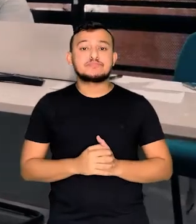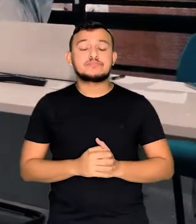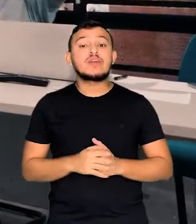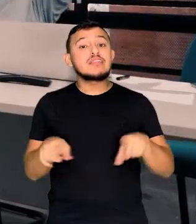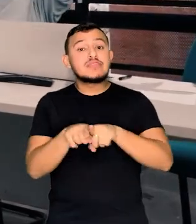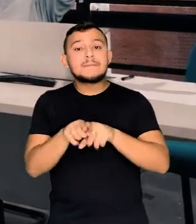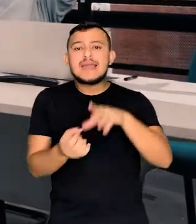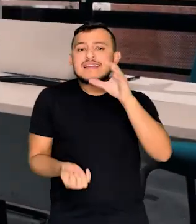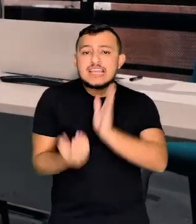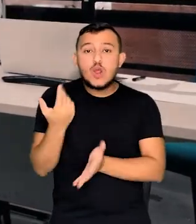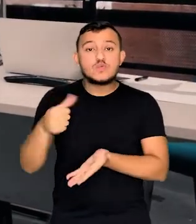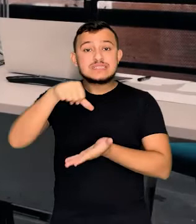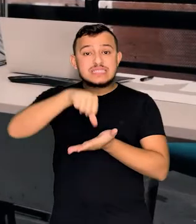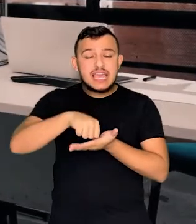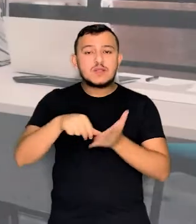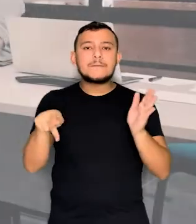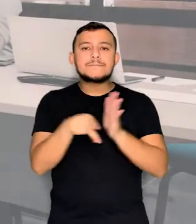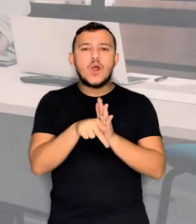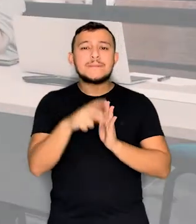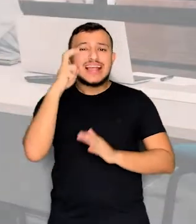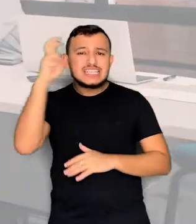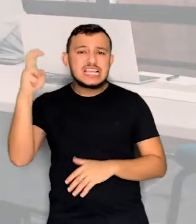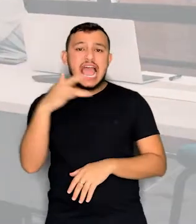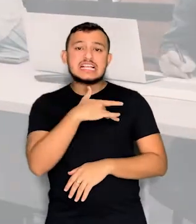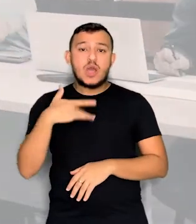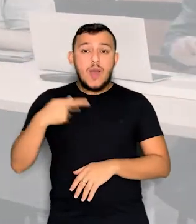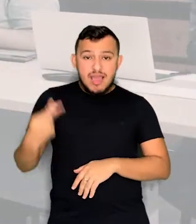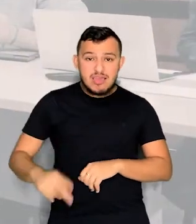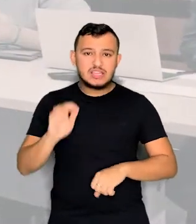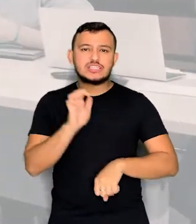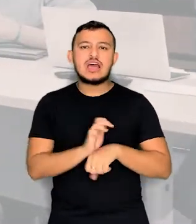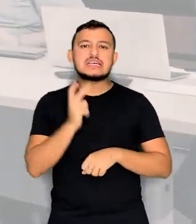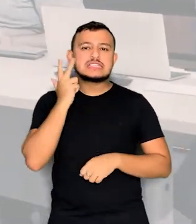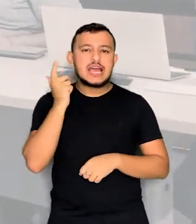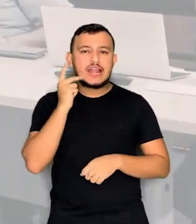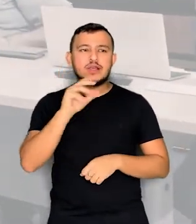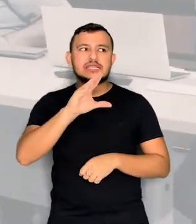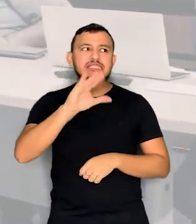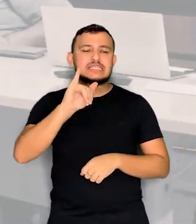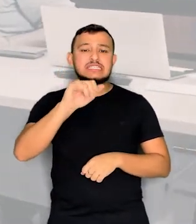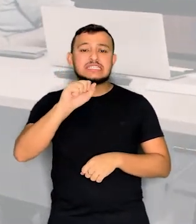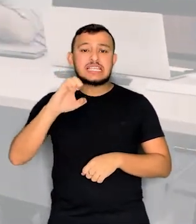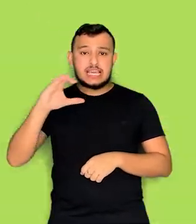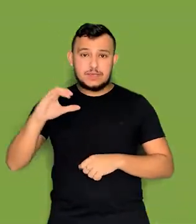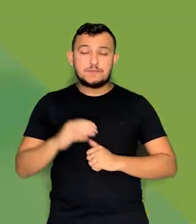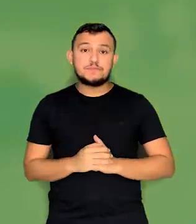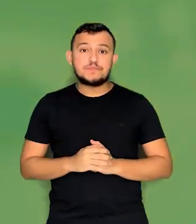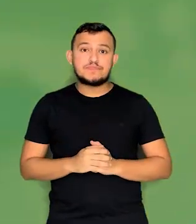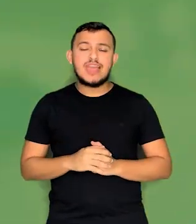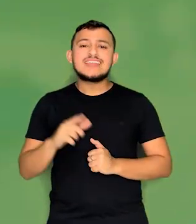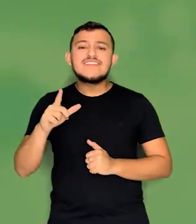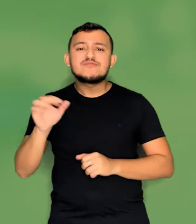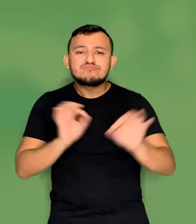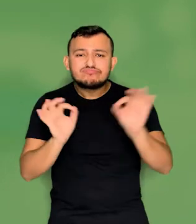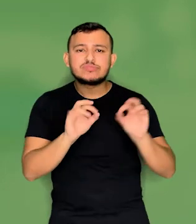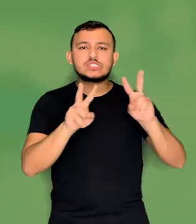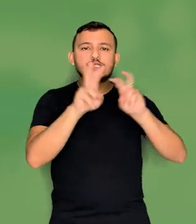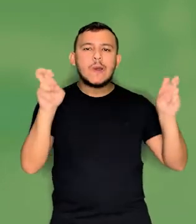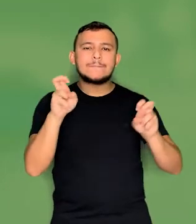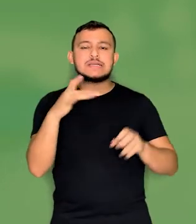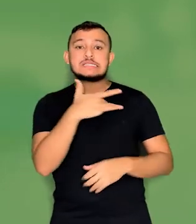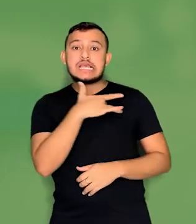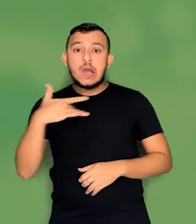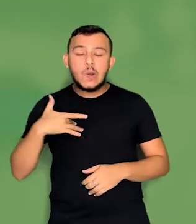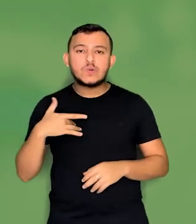Instituímos também o Centro de Inteligência em Saúde do Estado do Ceará, o SISEC. Que produz inteligência